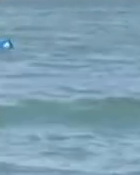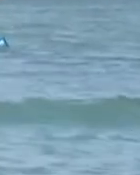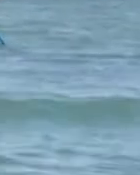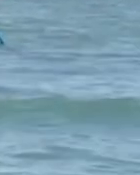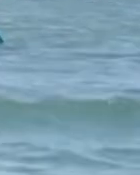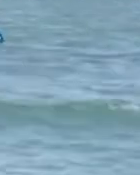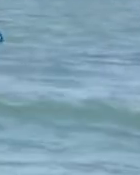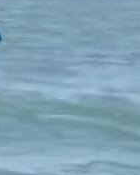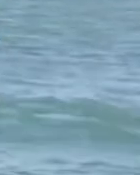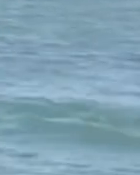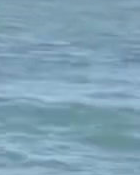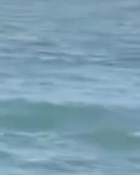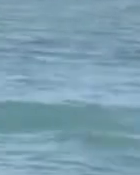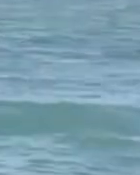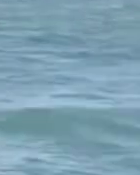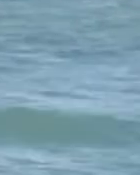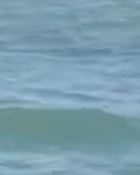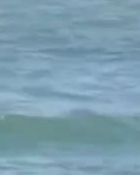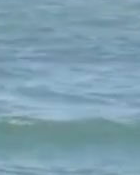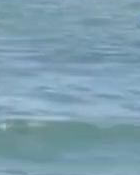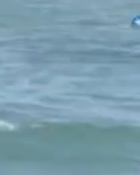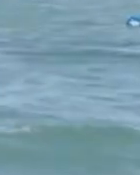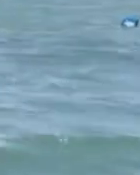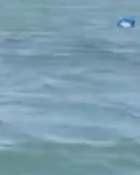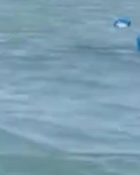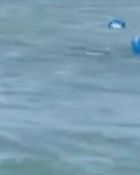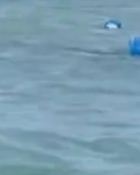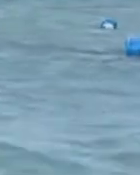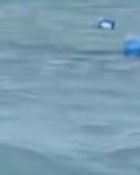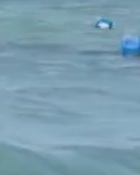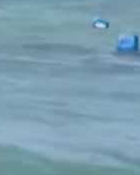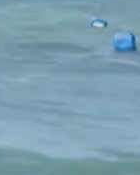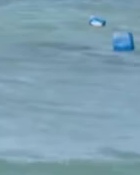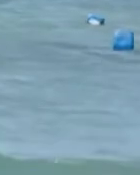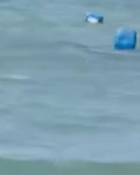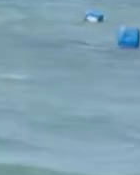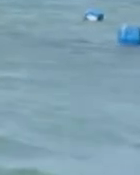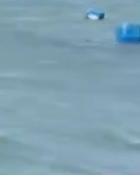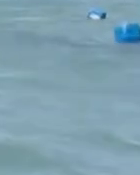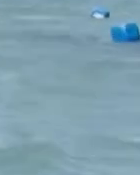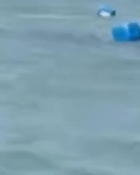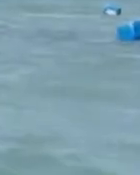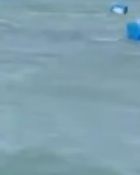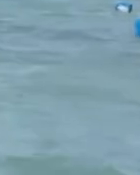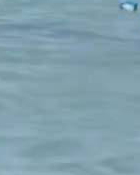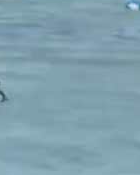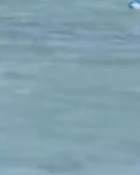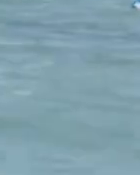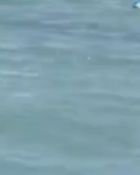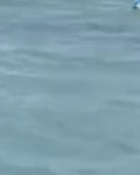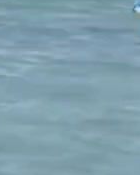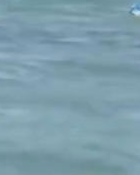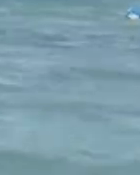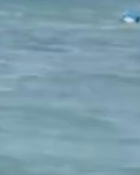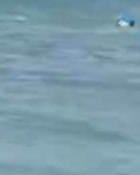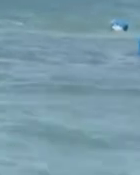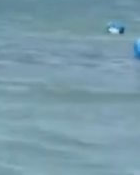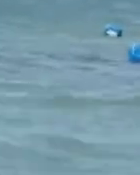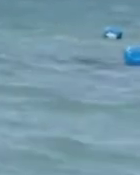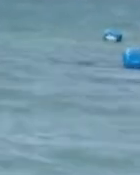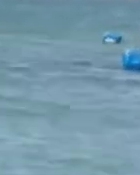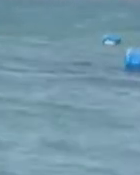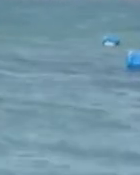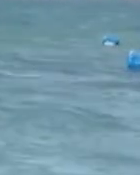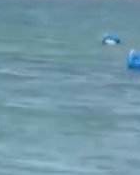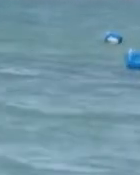secretaria de agricultura e está aqui o resultado está liberado e é só o começo dos grandes resultados de Santa Catarina da macroalga